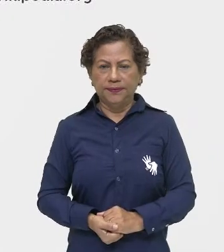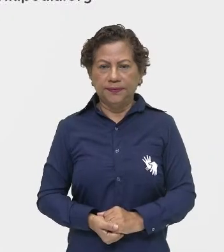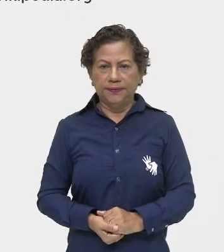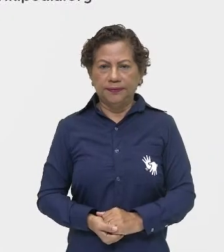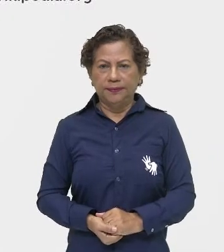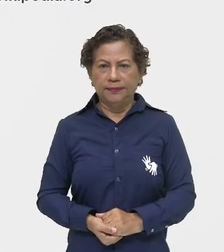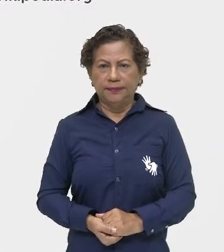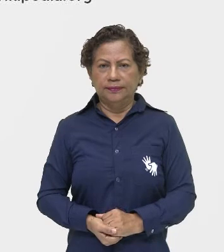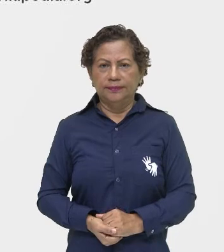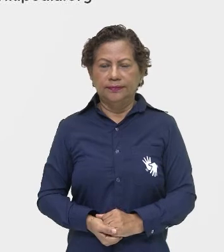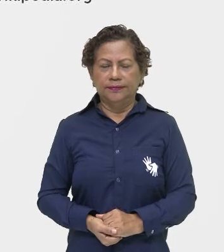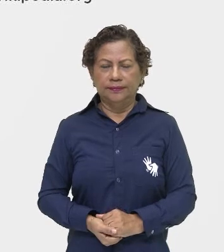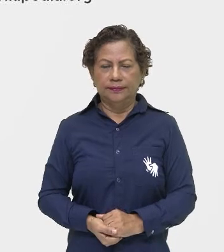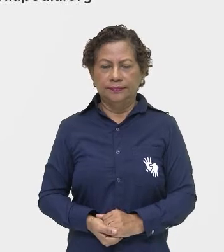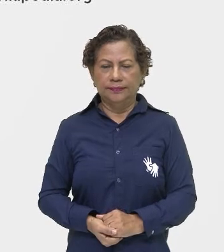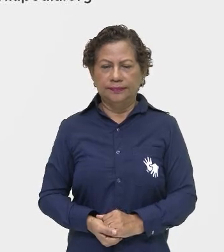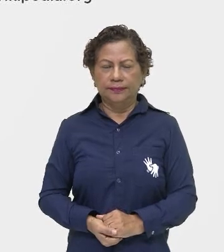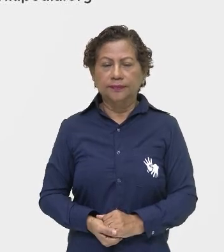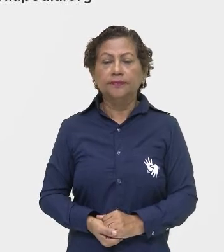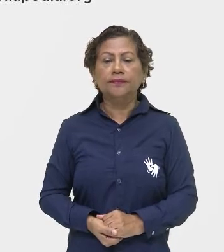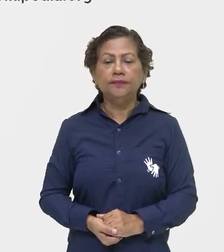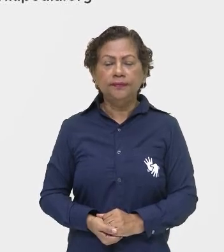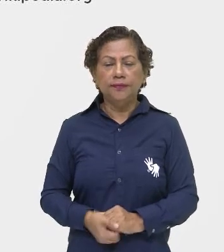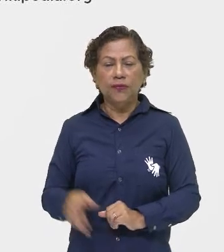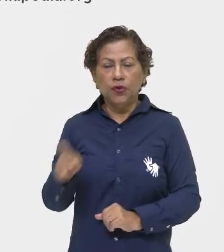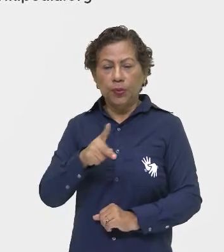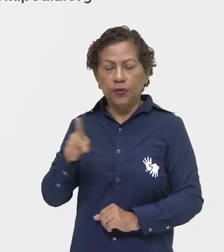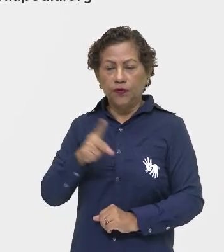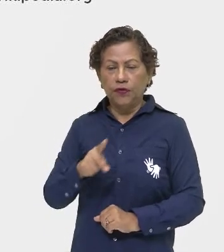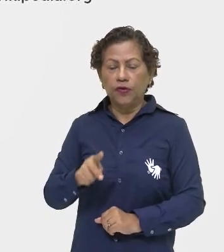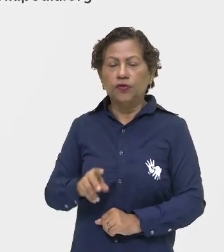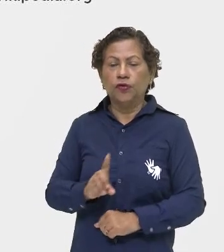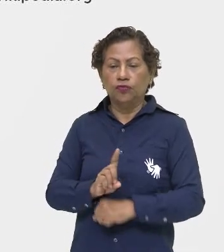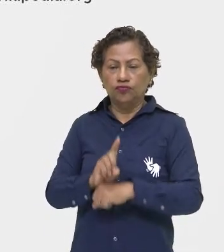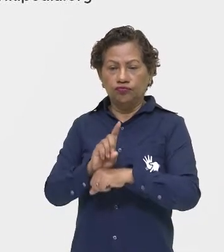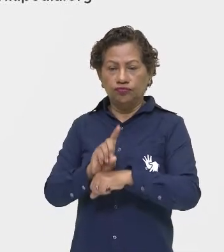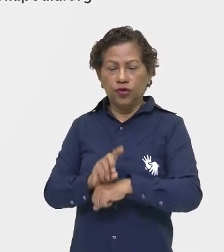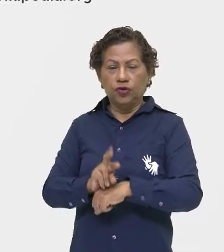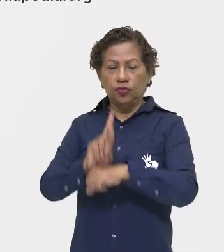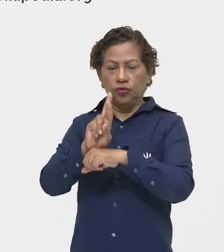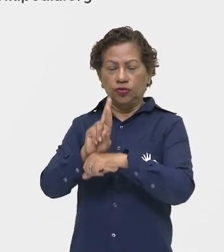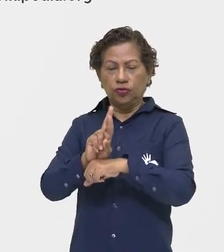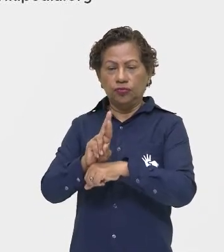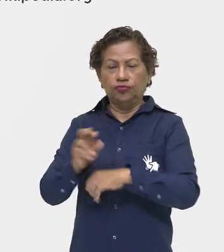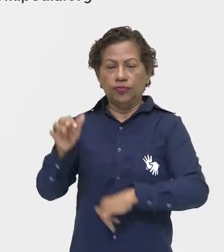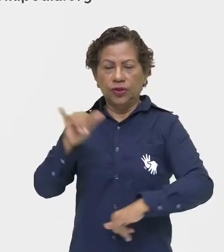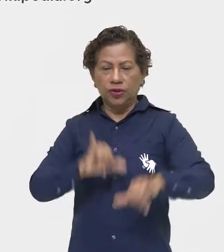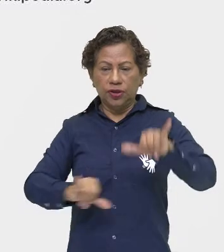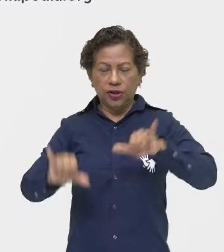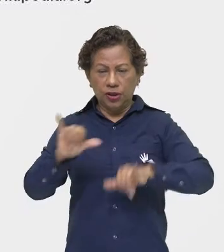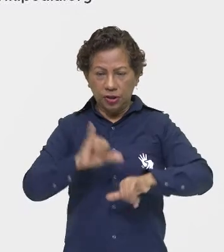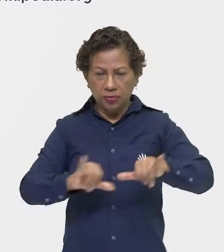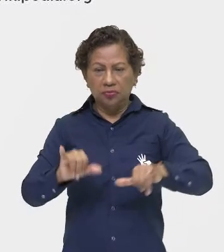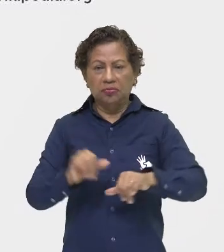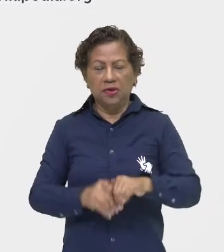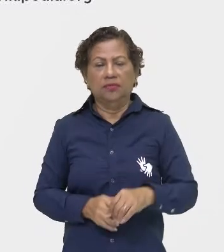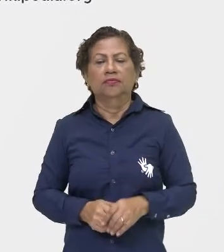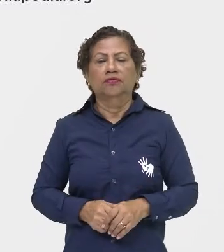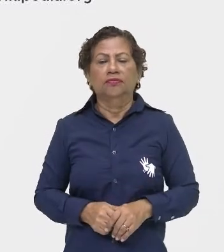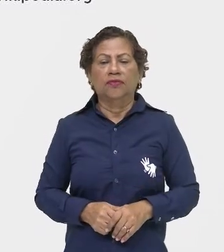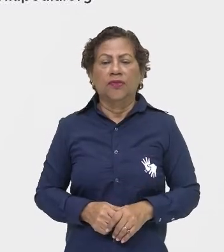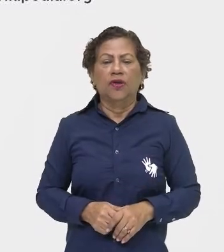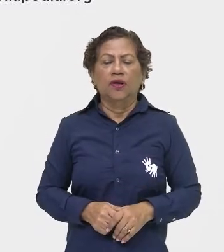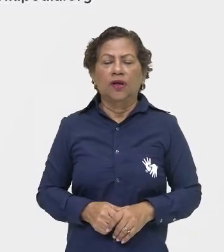De acordo com o professor doutor do Departamento de Química da UFS, El Solongo,